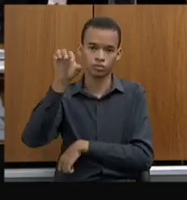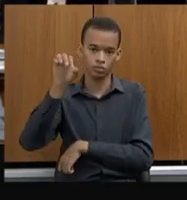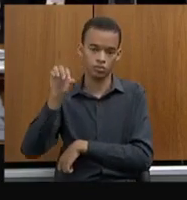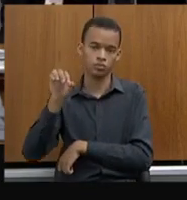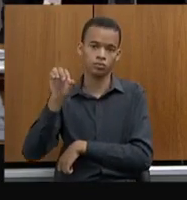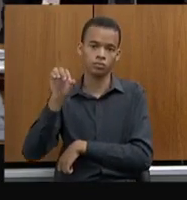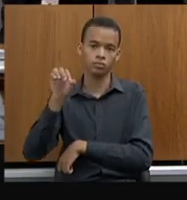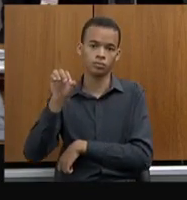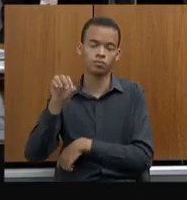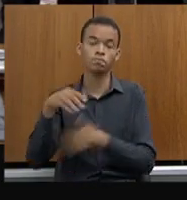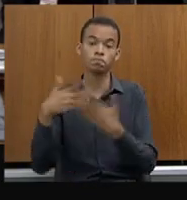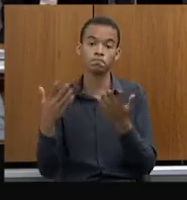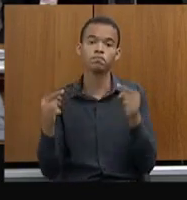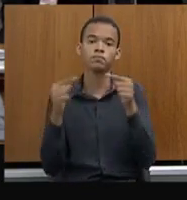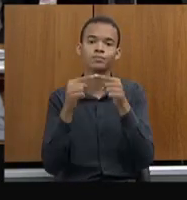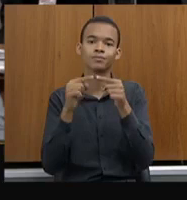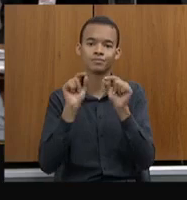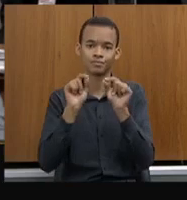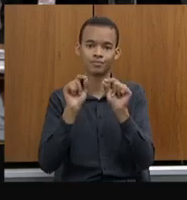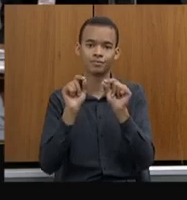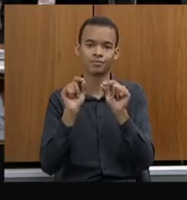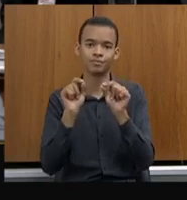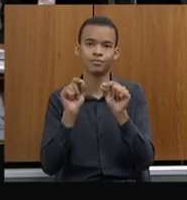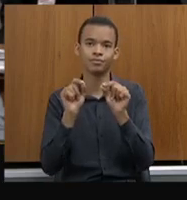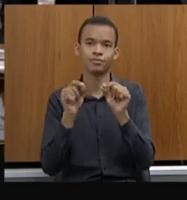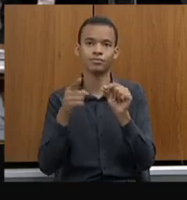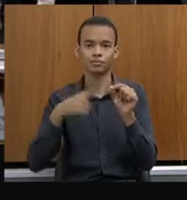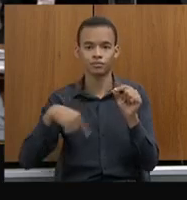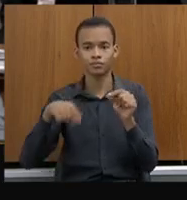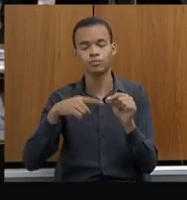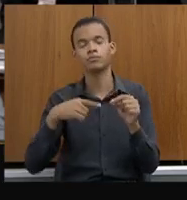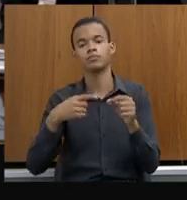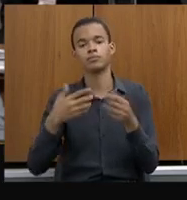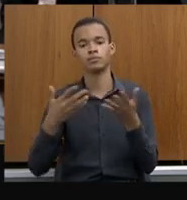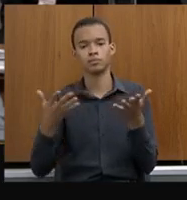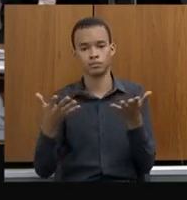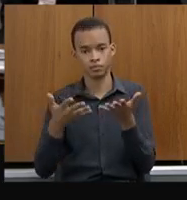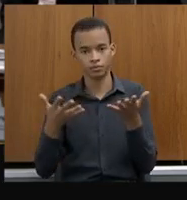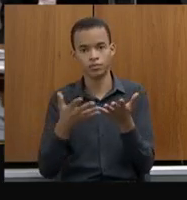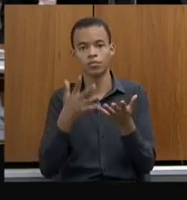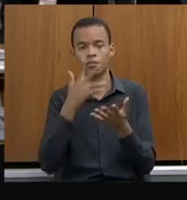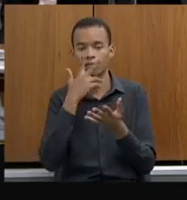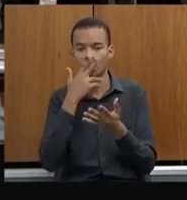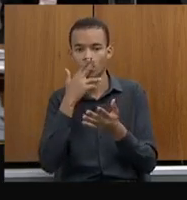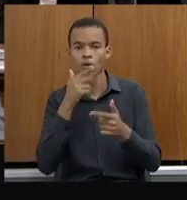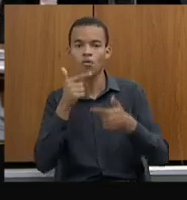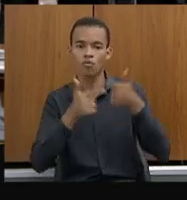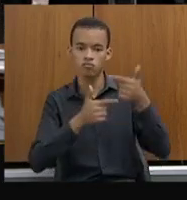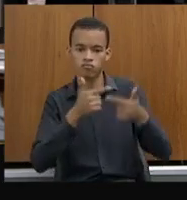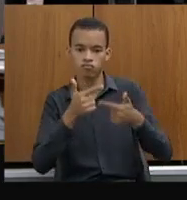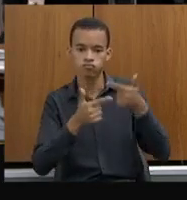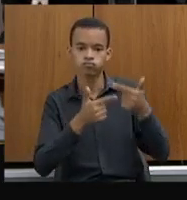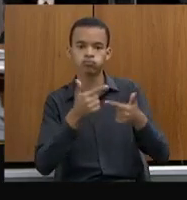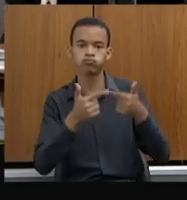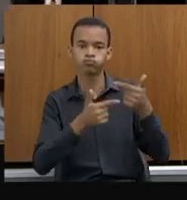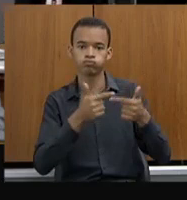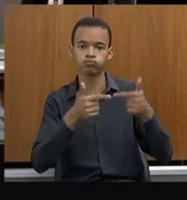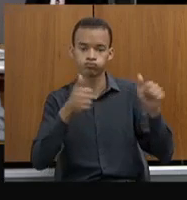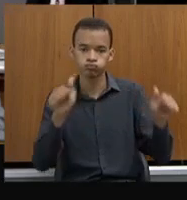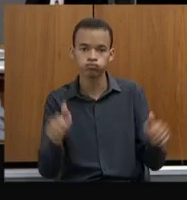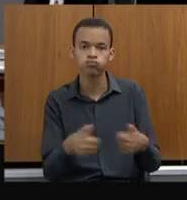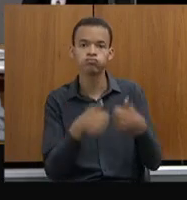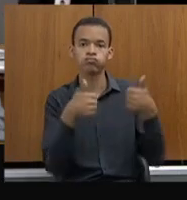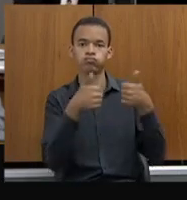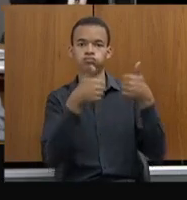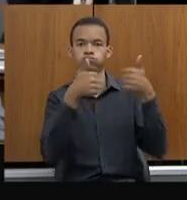Isso significa que estamos, na realidade, otimizando o emprego de 170 delegados